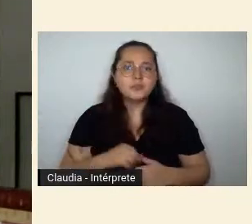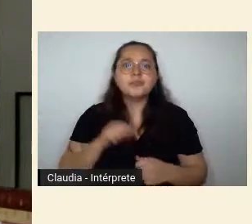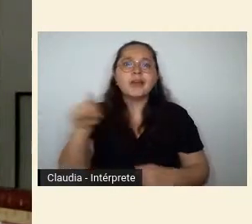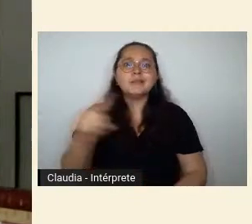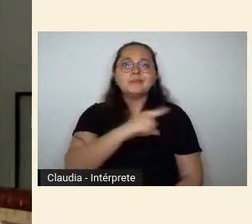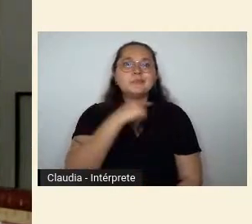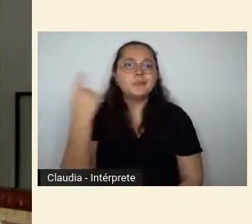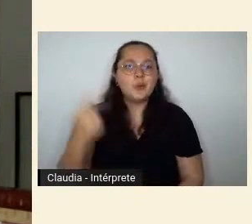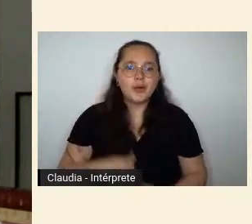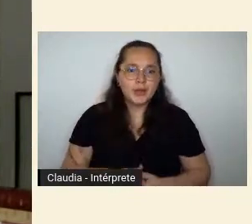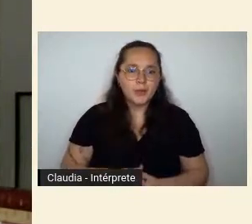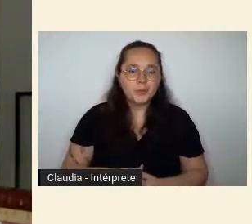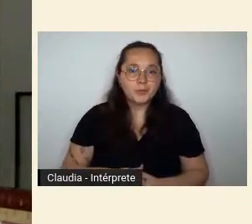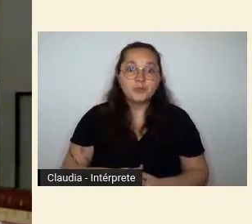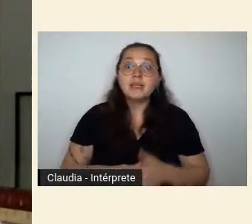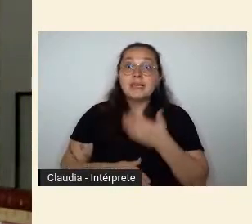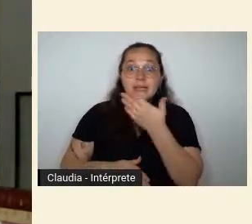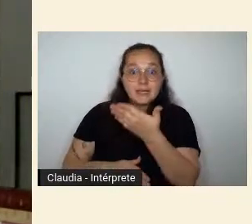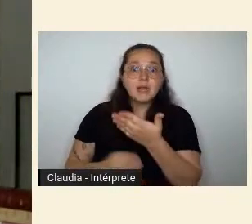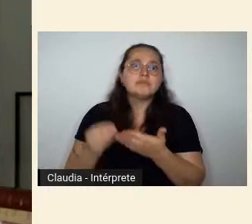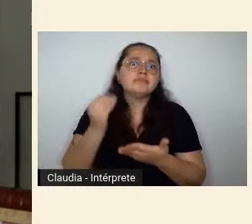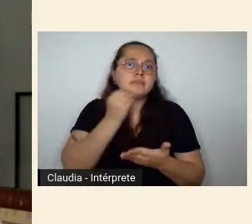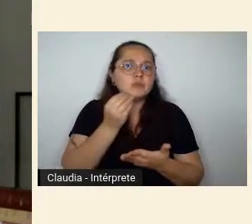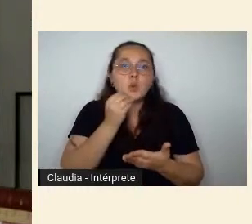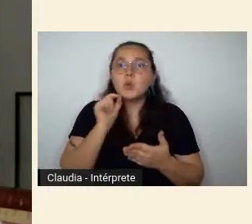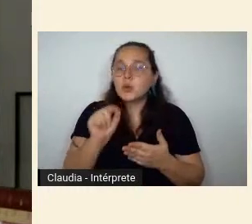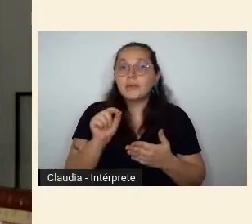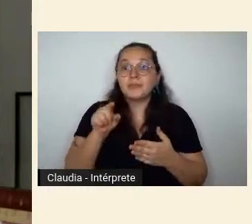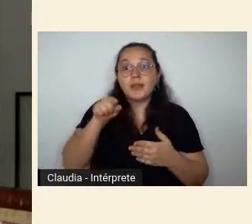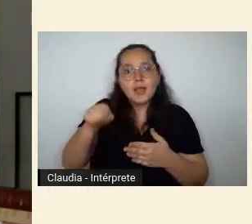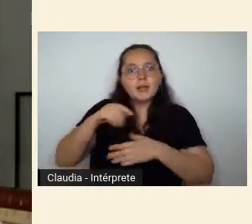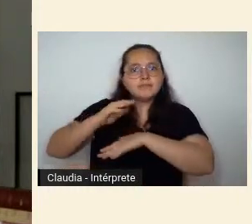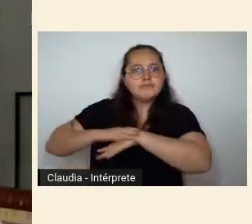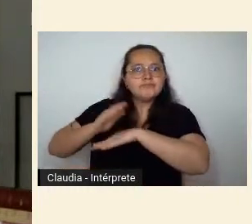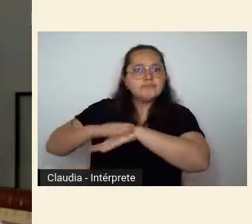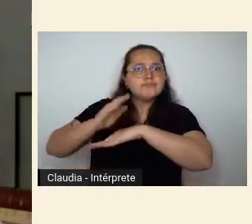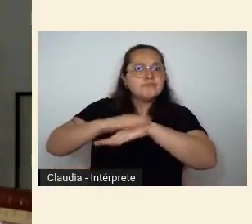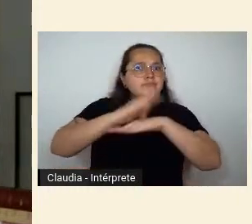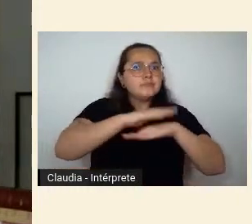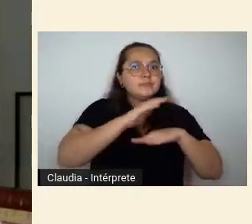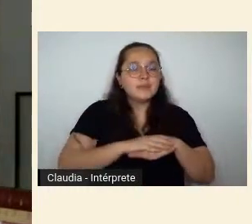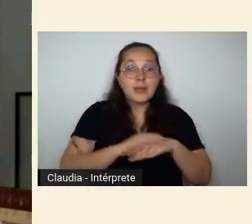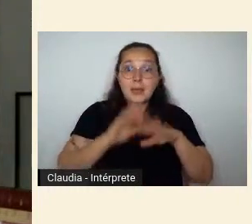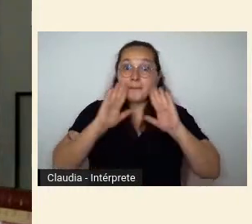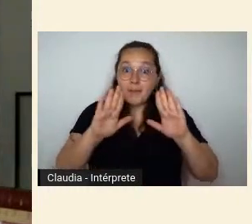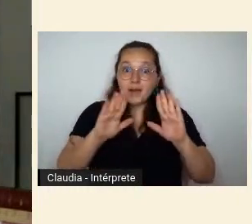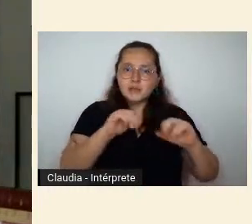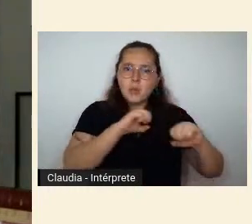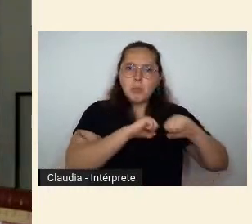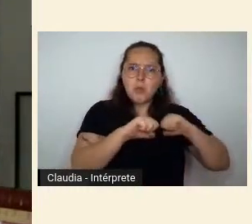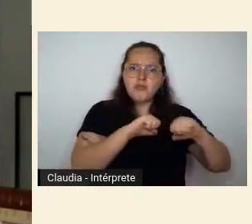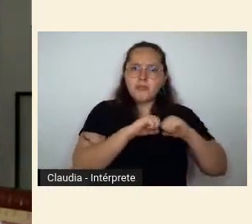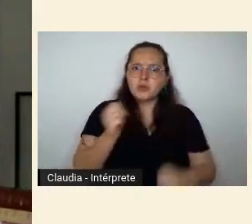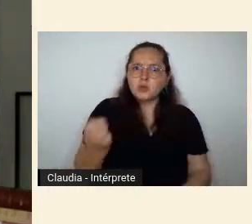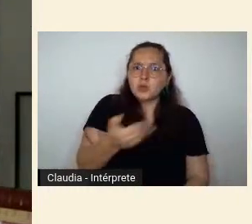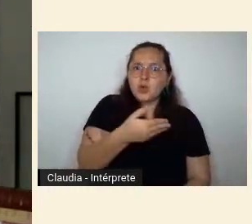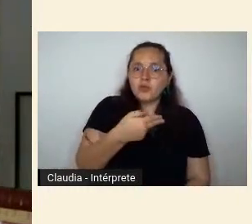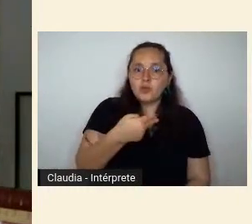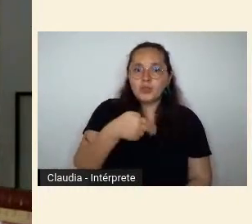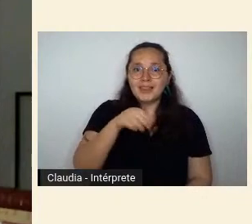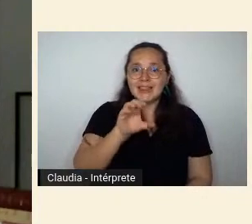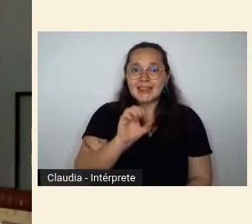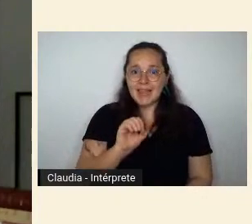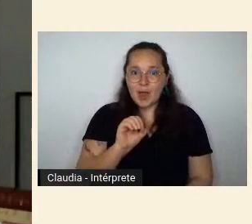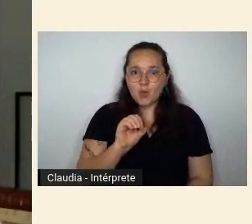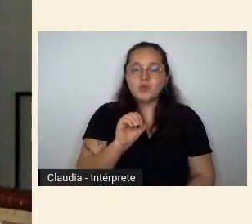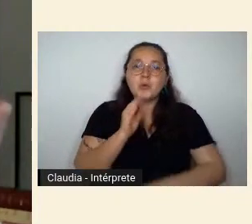modernismo paulista ao período de atuação de Mário crescia cada vez mais dentre os novos neomodernistas epíteto que Tristão de Ataíde